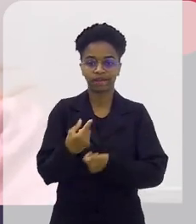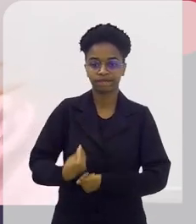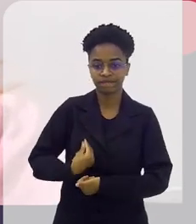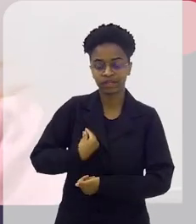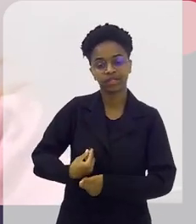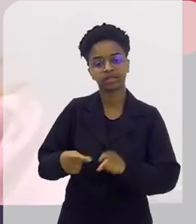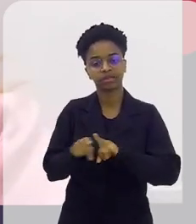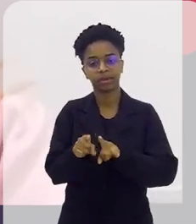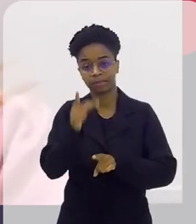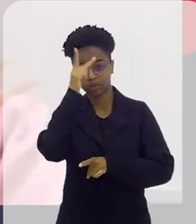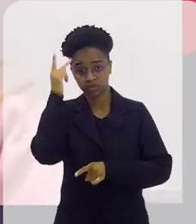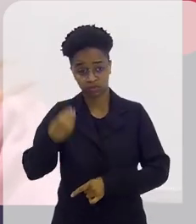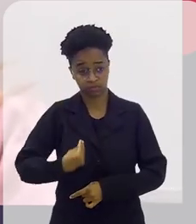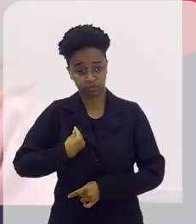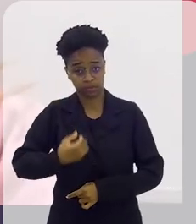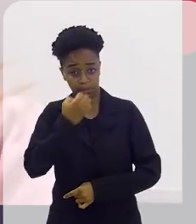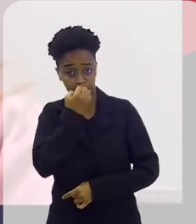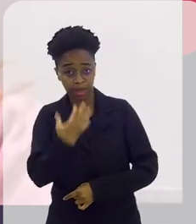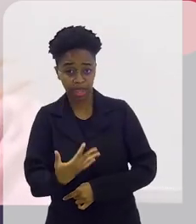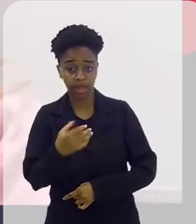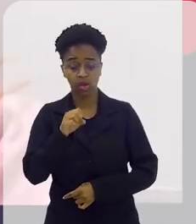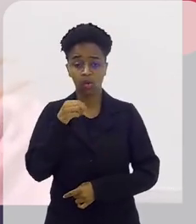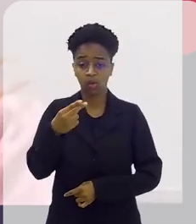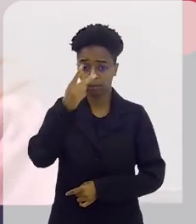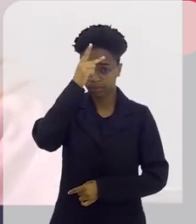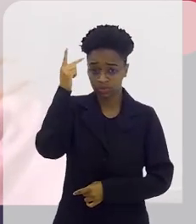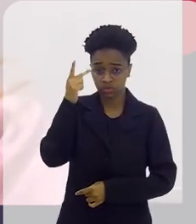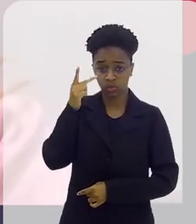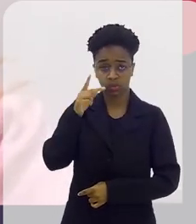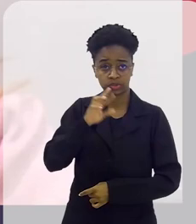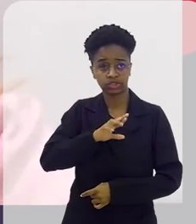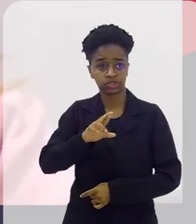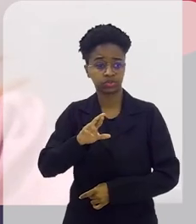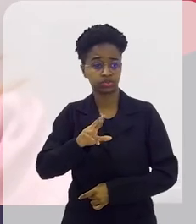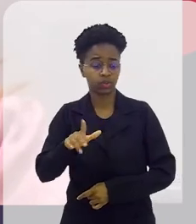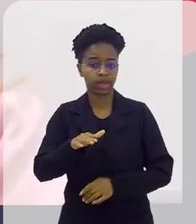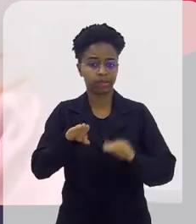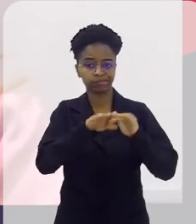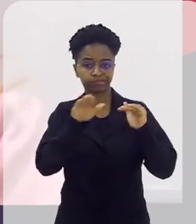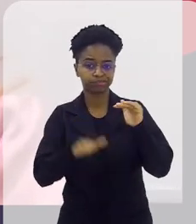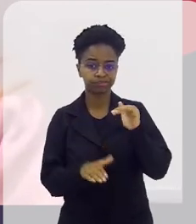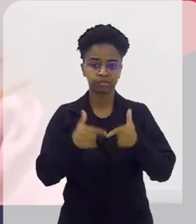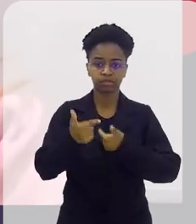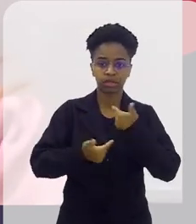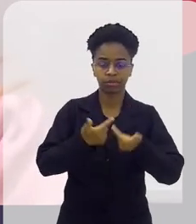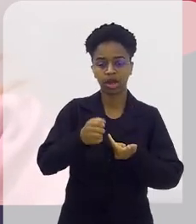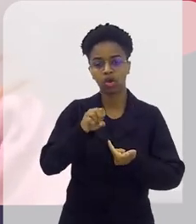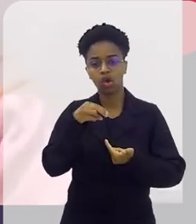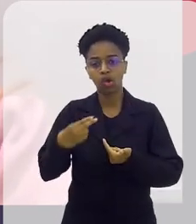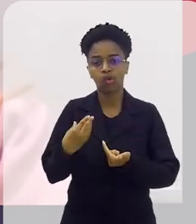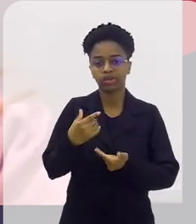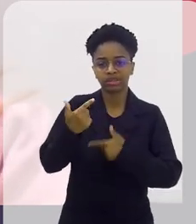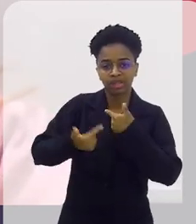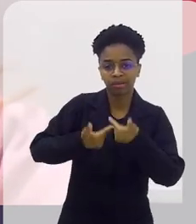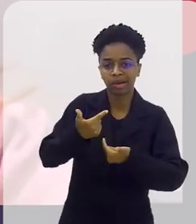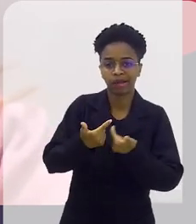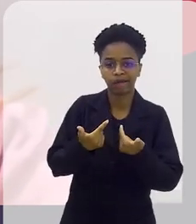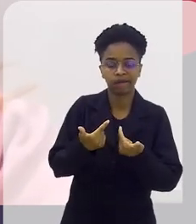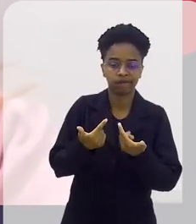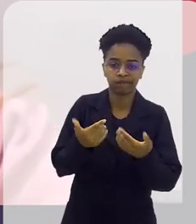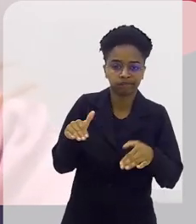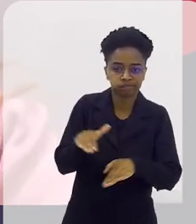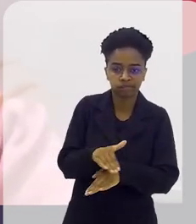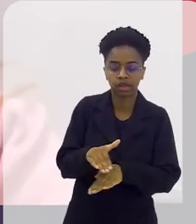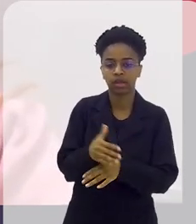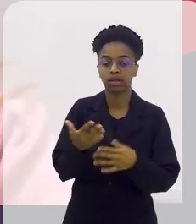pessoas vivendo bem, pessoas não sendo submetidas a subempregos ou condições insalubres de trabalho.